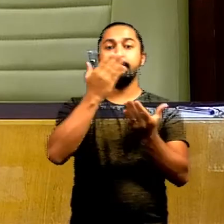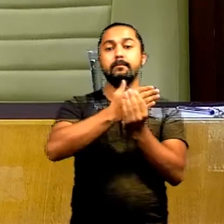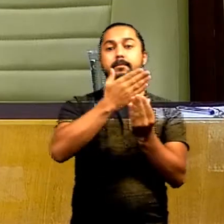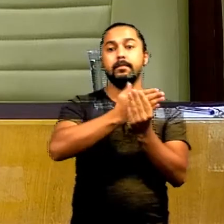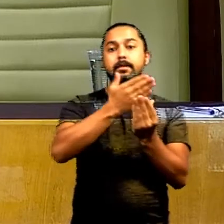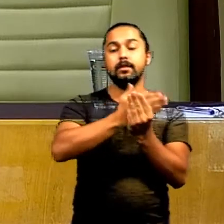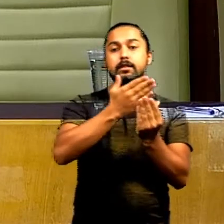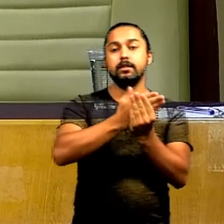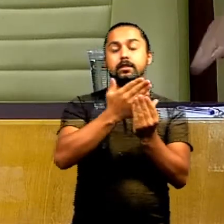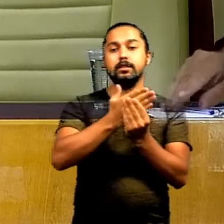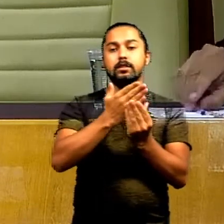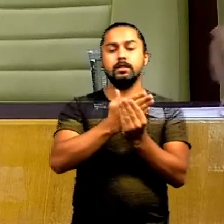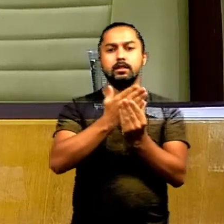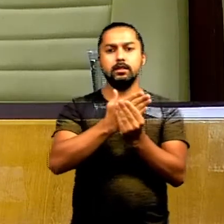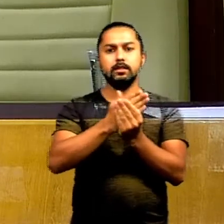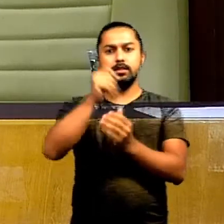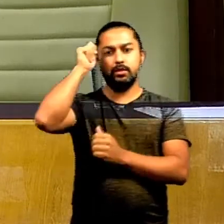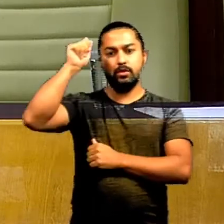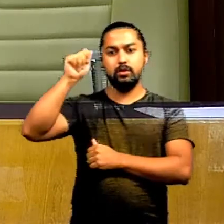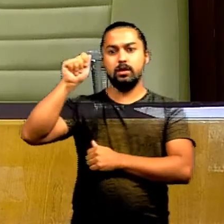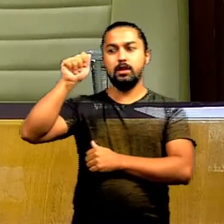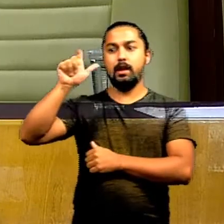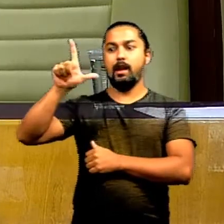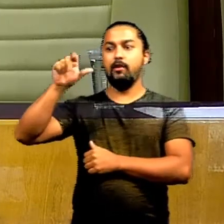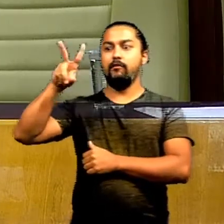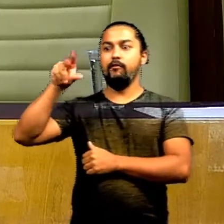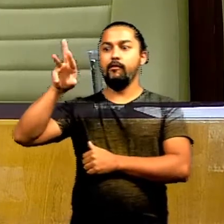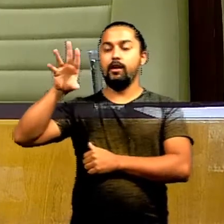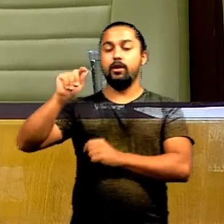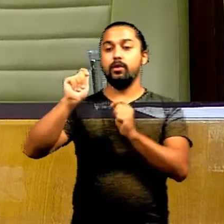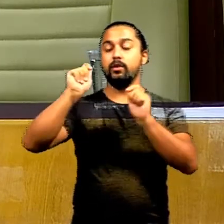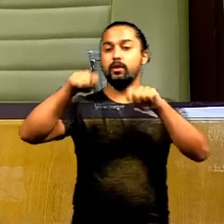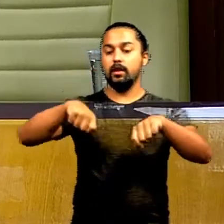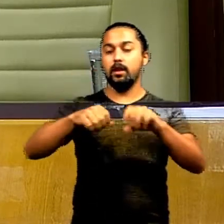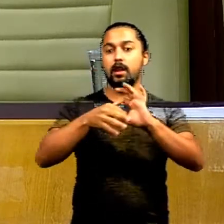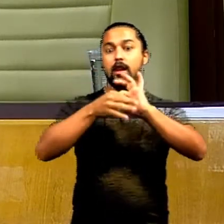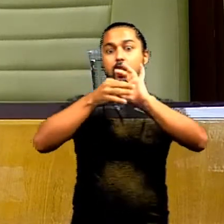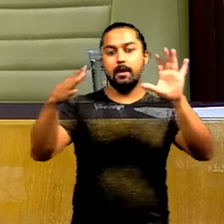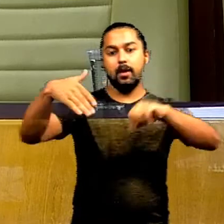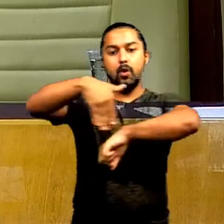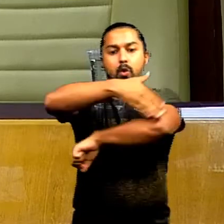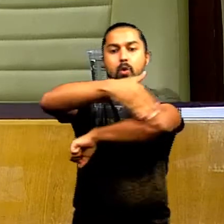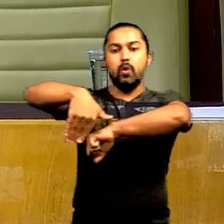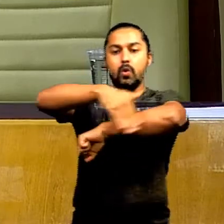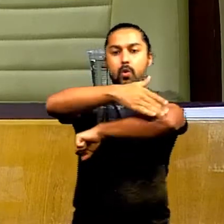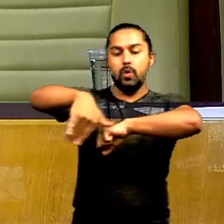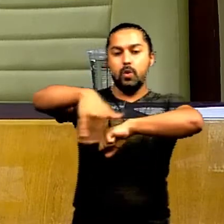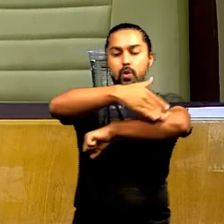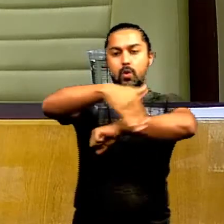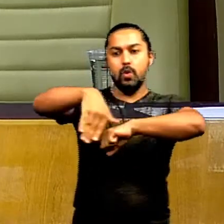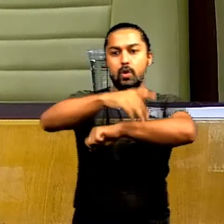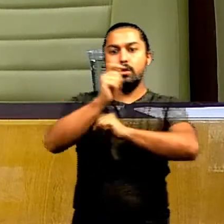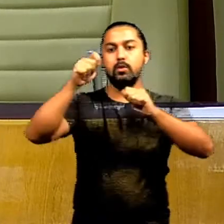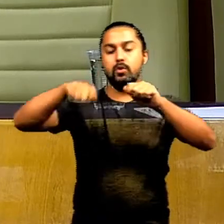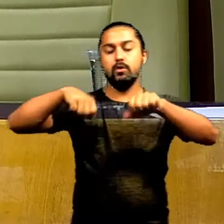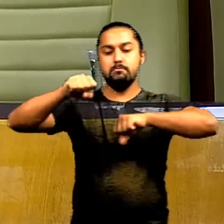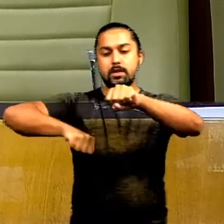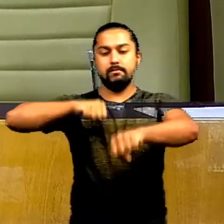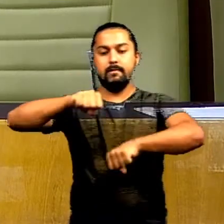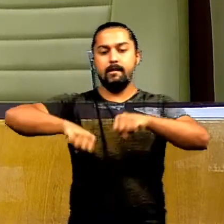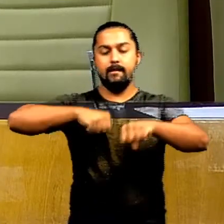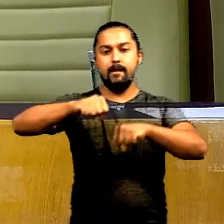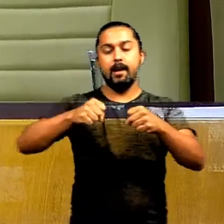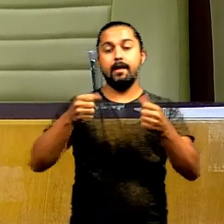processo 2015-151, de autoria do vereador Alvo de Niver, dispõe sobre a liberação de via, o par da viagem pública detrante exclusivo de